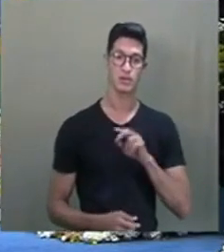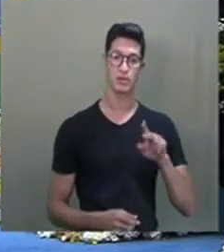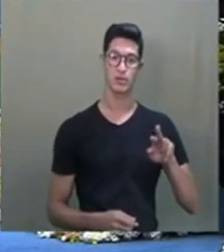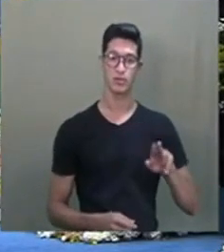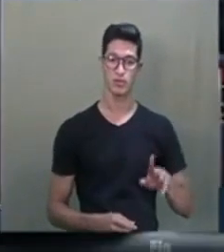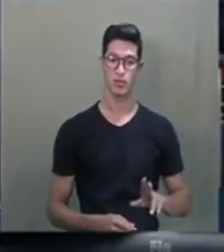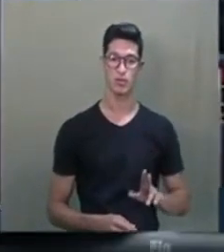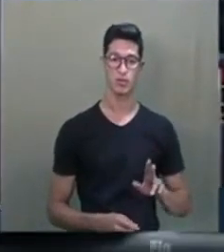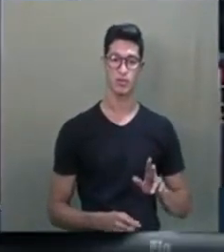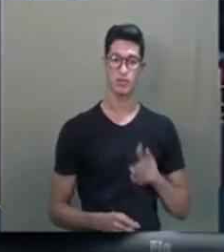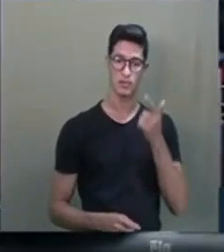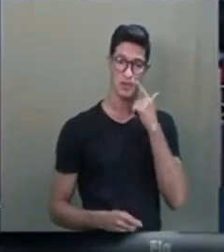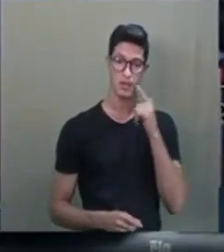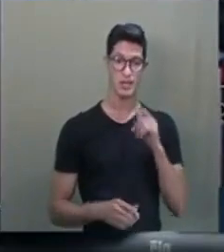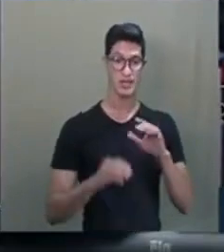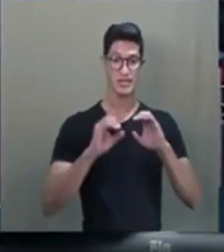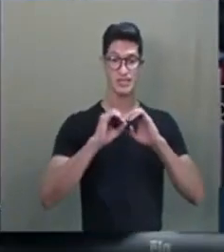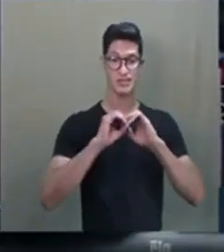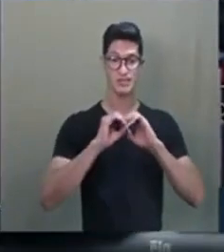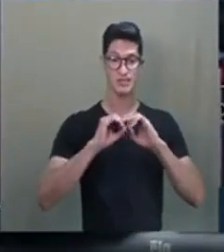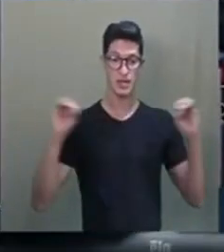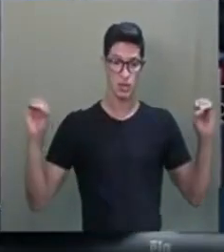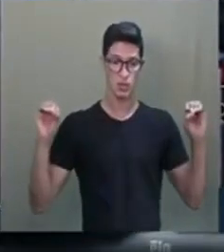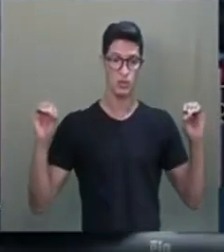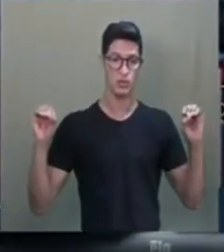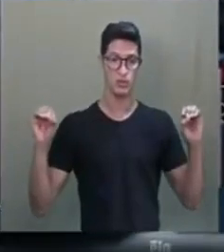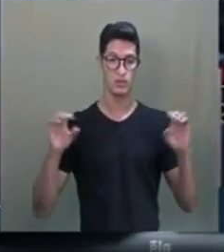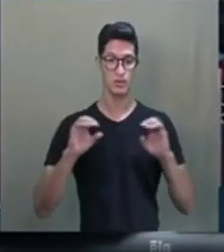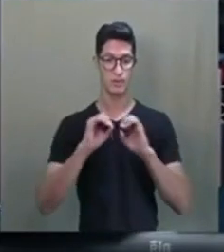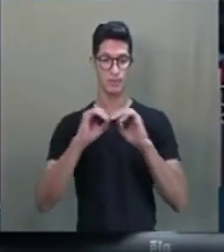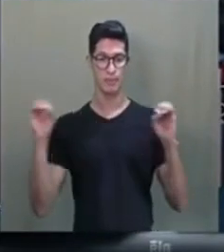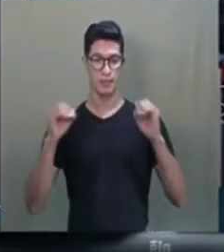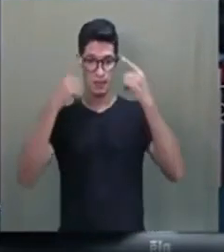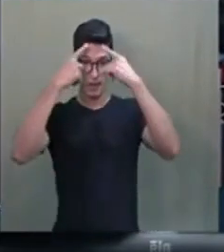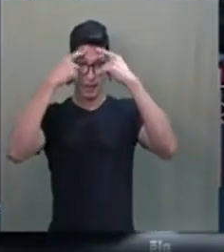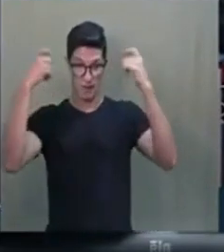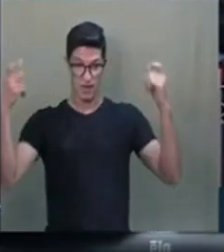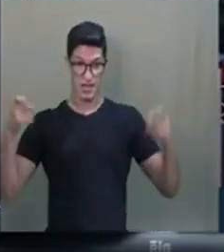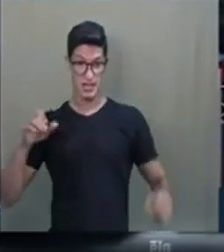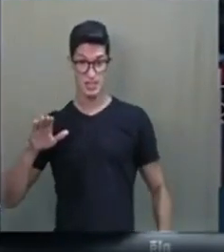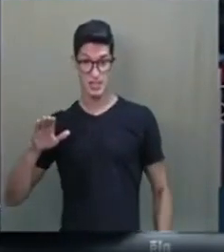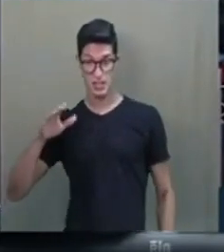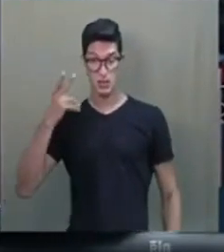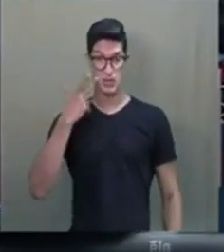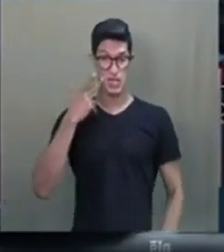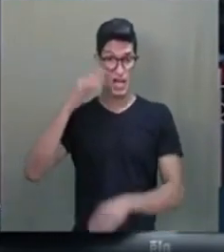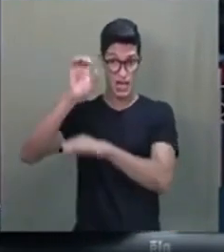irmãos. E olha, zerou, zerou. A violência no estado do Ceará,